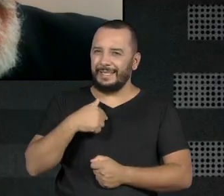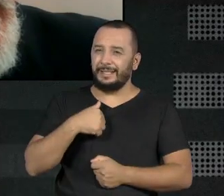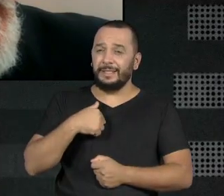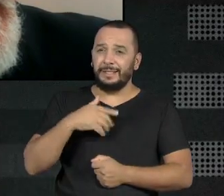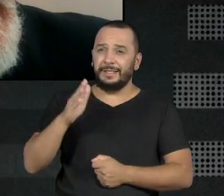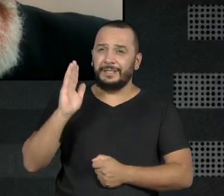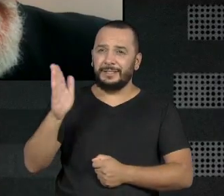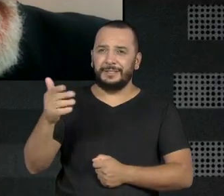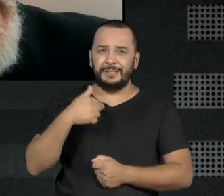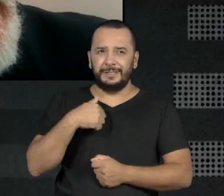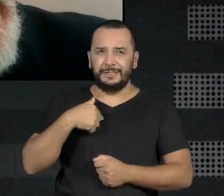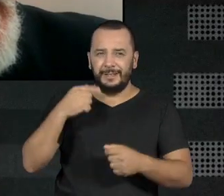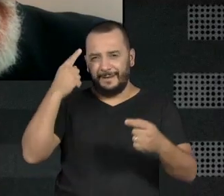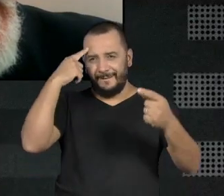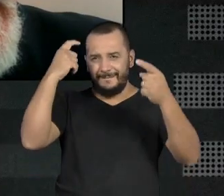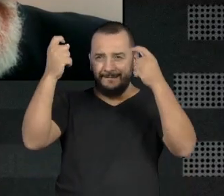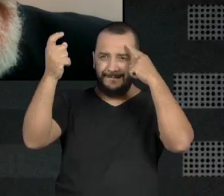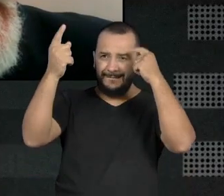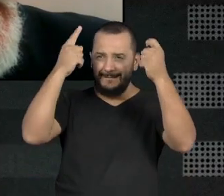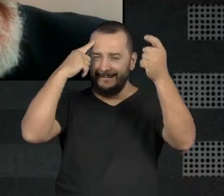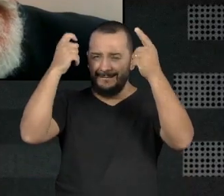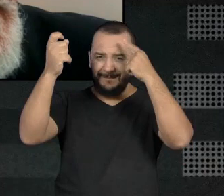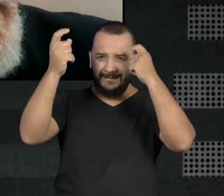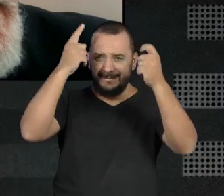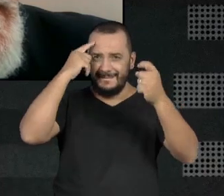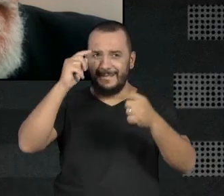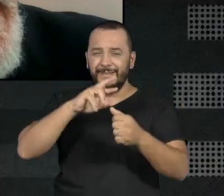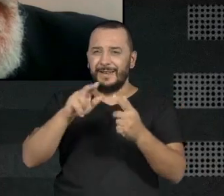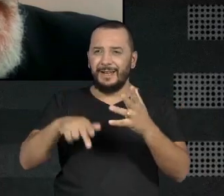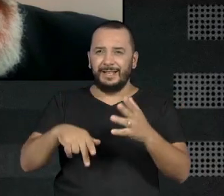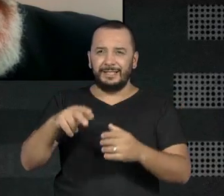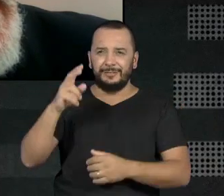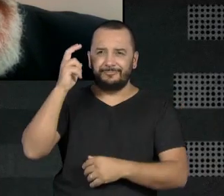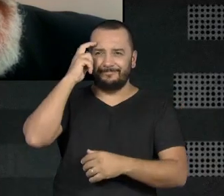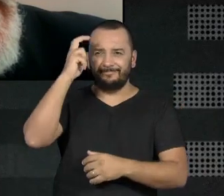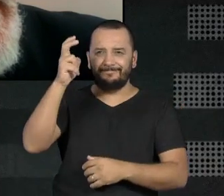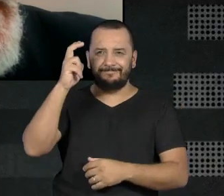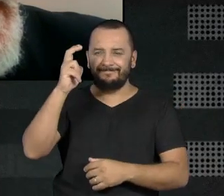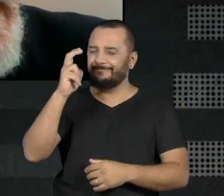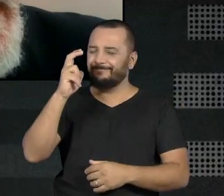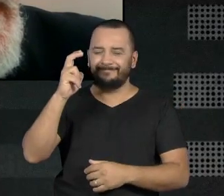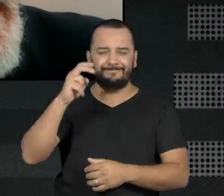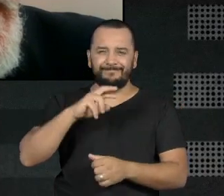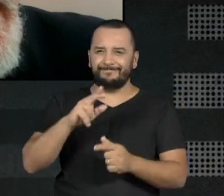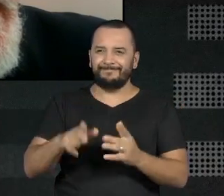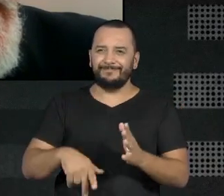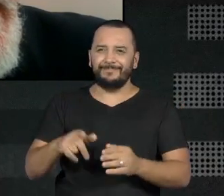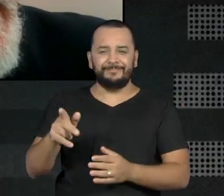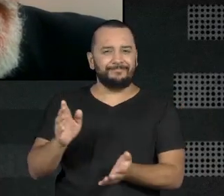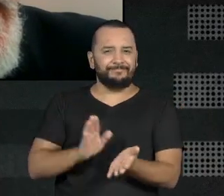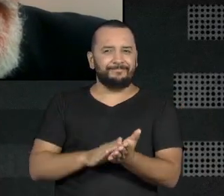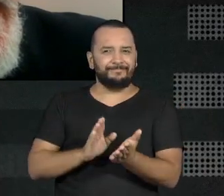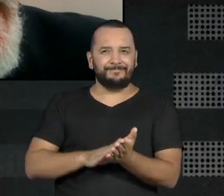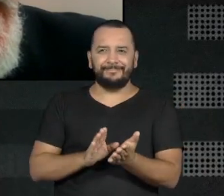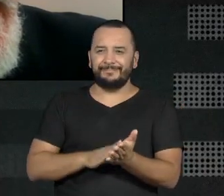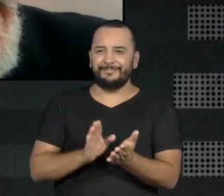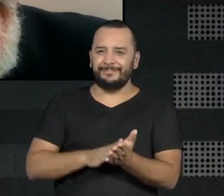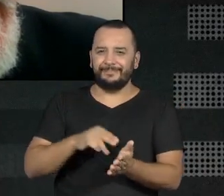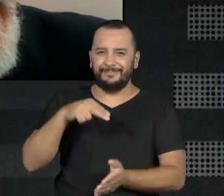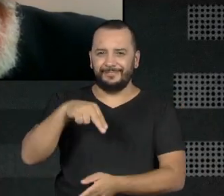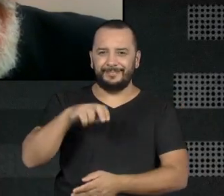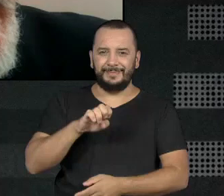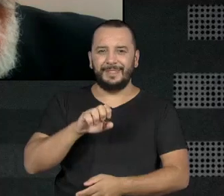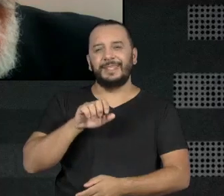de um Montegrão de Crif, né? Talento de sobra. Bravo, Neila Torraca.